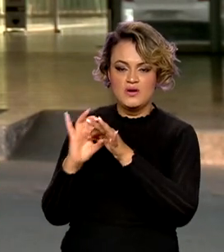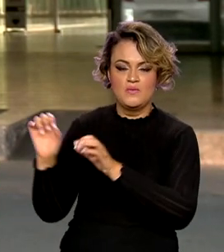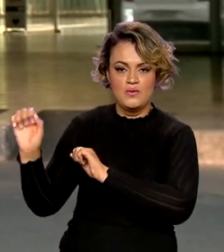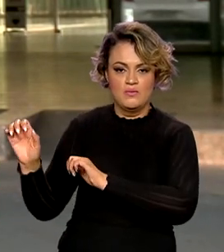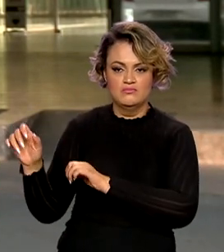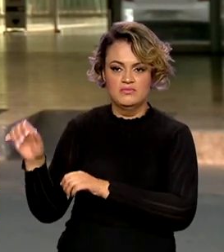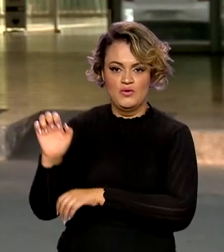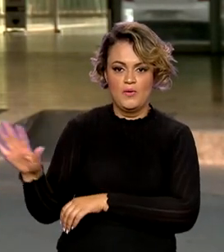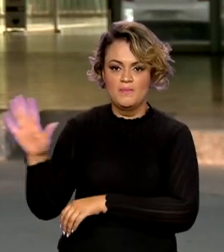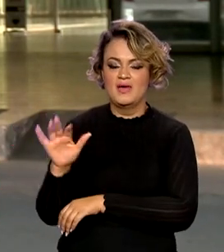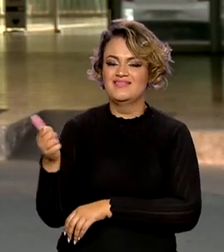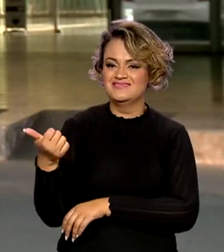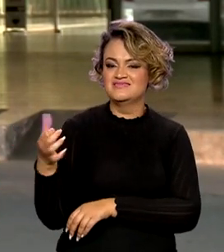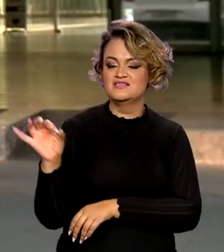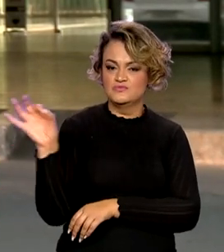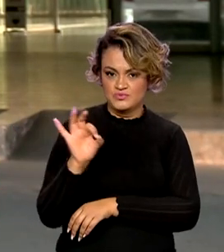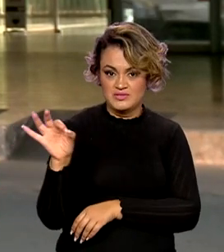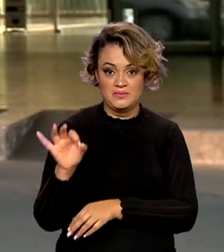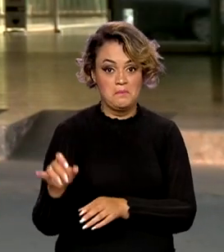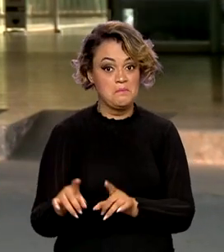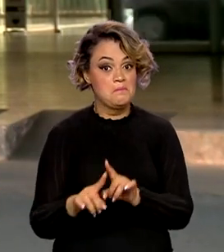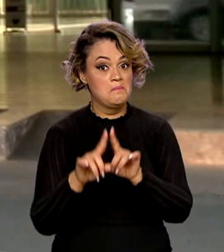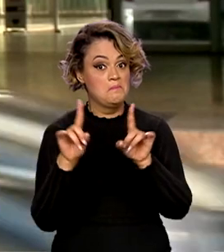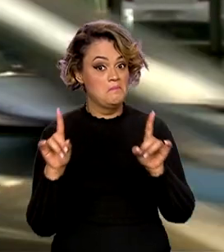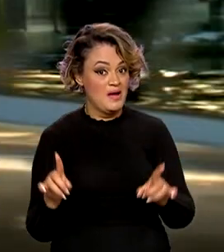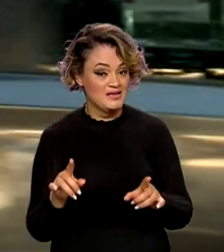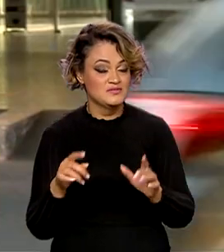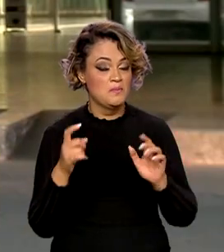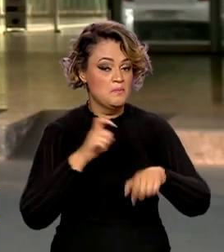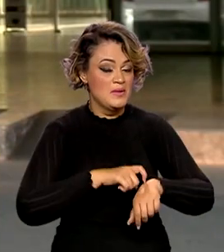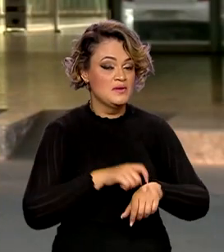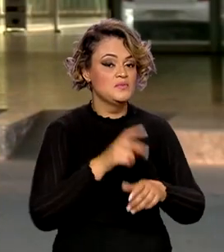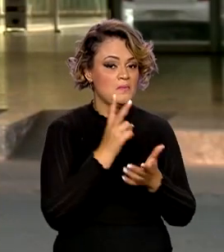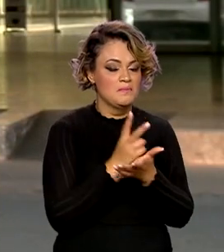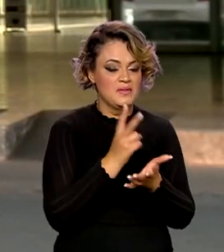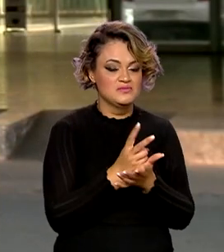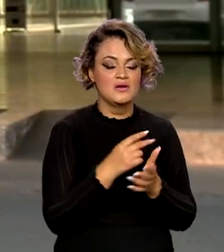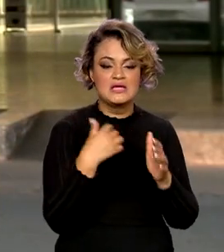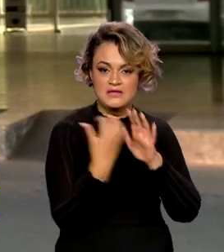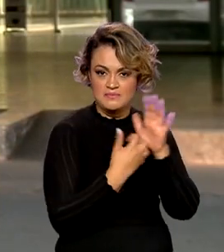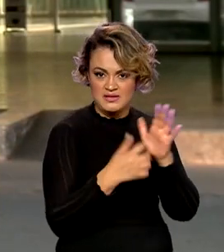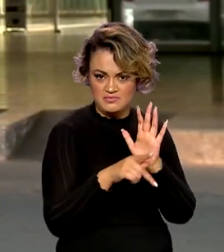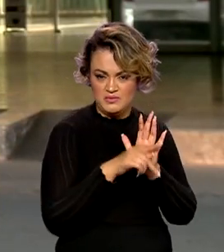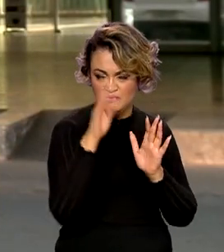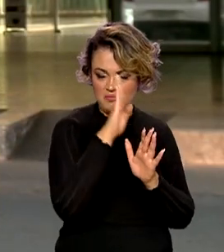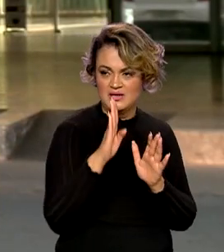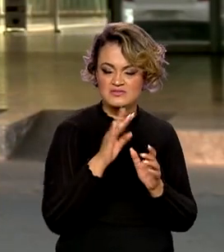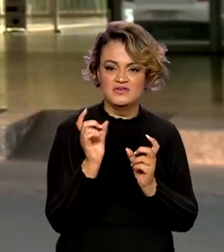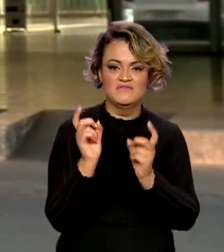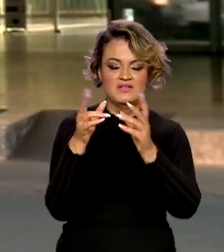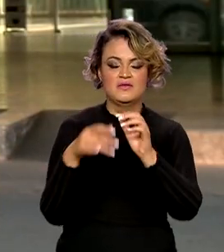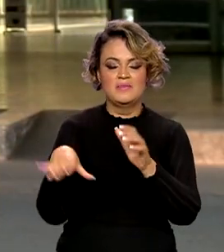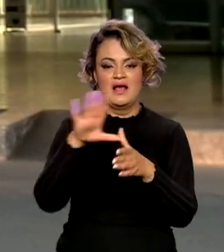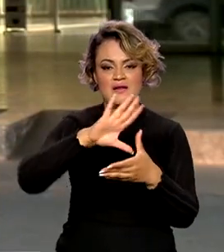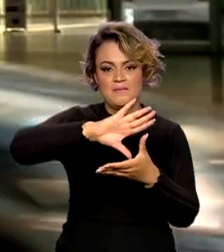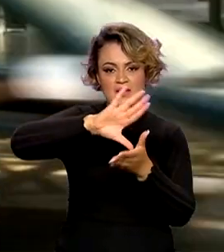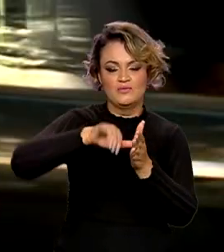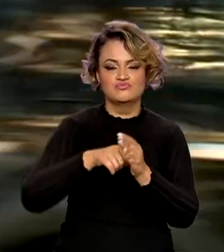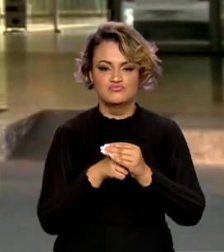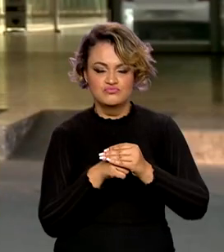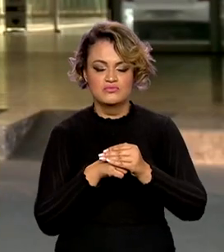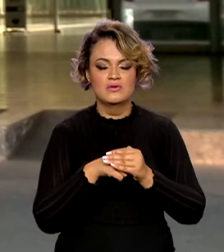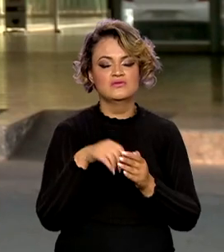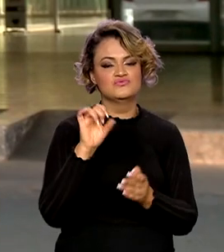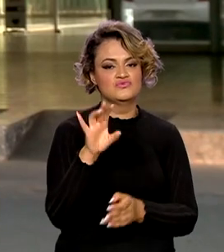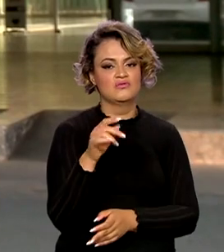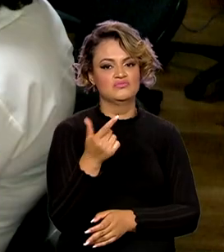16%. Por outro lado, nesse mesmo período, o número de empresas brasileiras vendendo para o Mercosul cresceu apenas